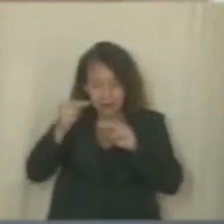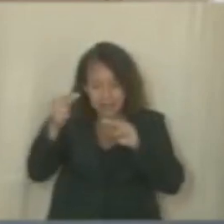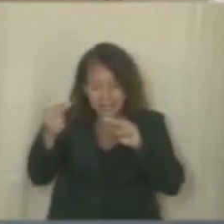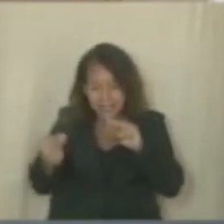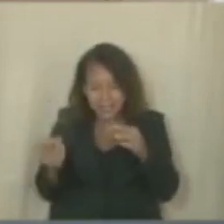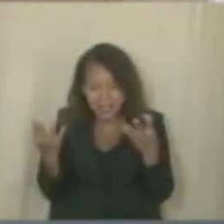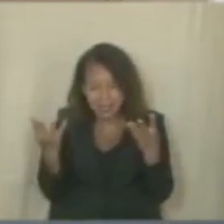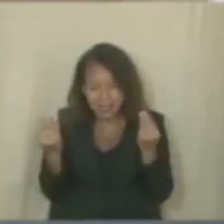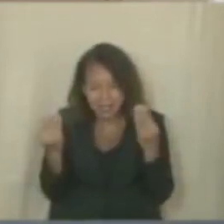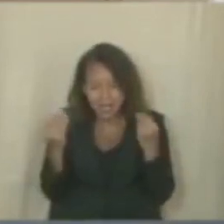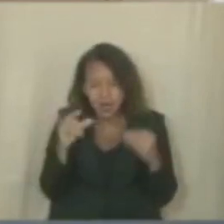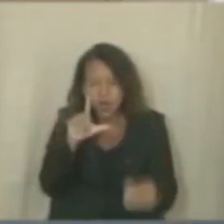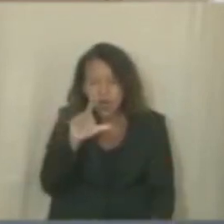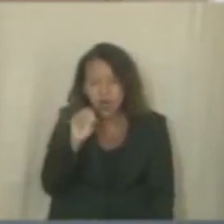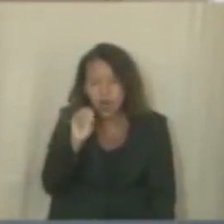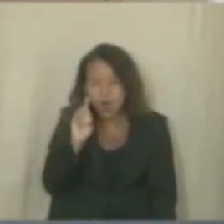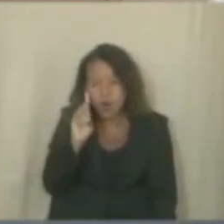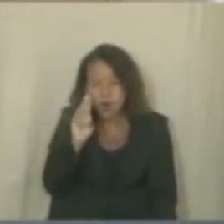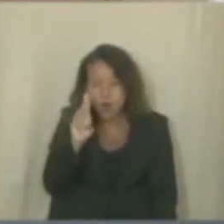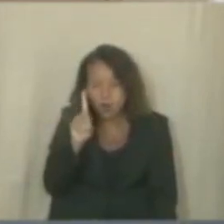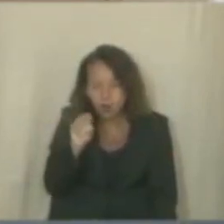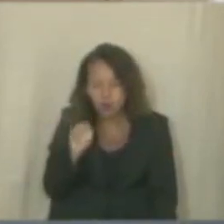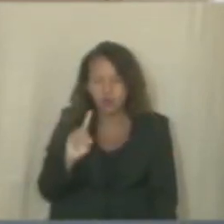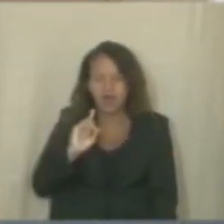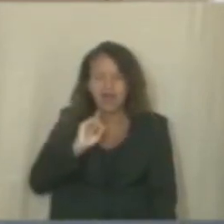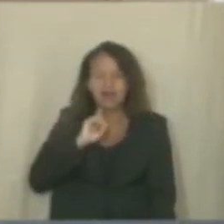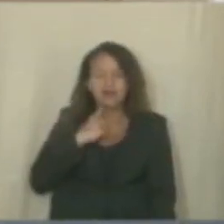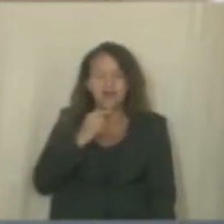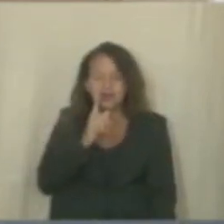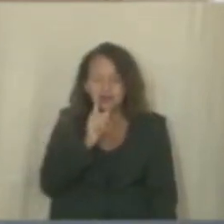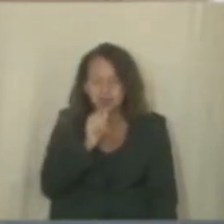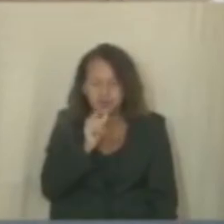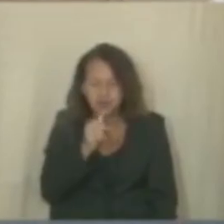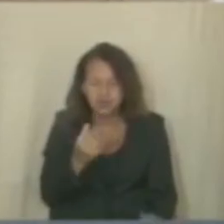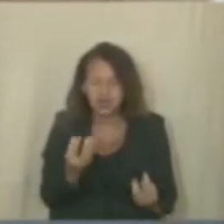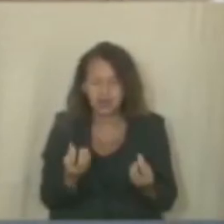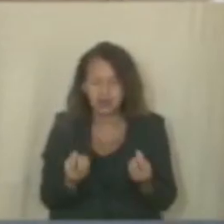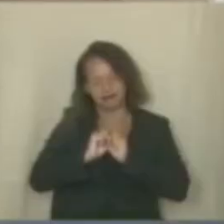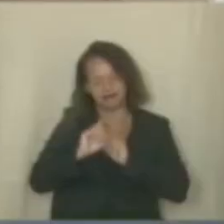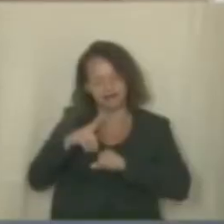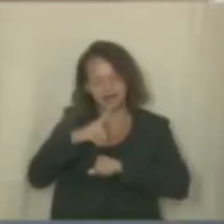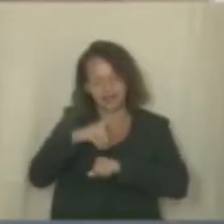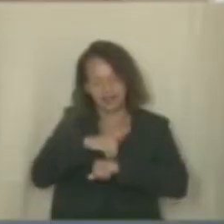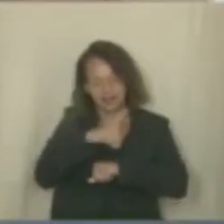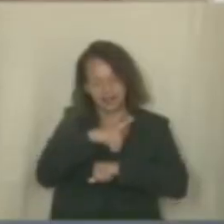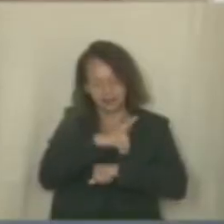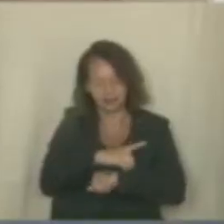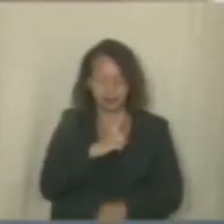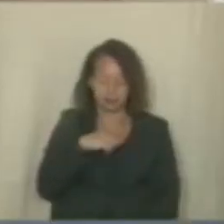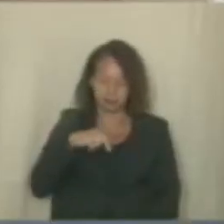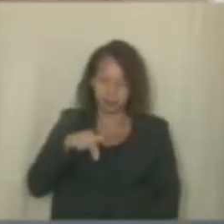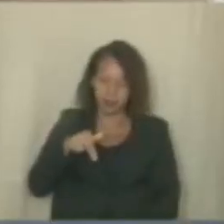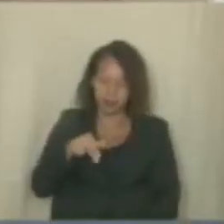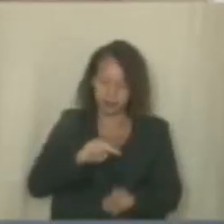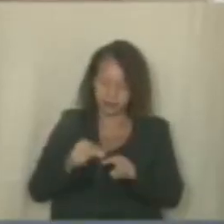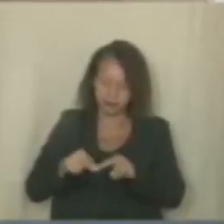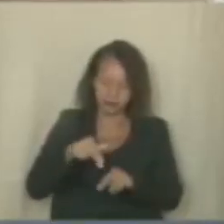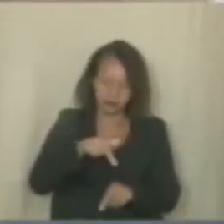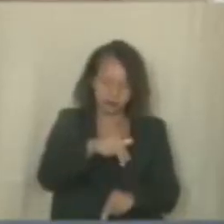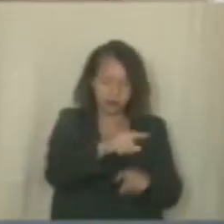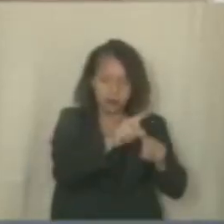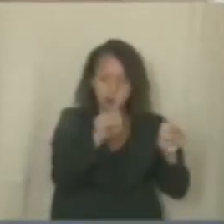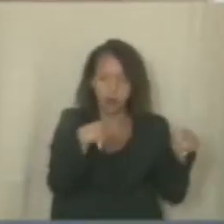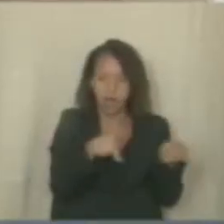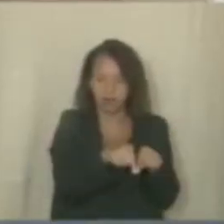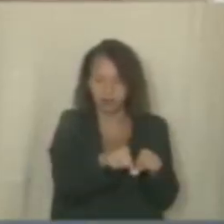cheia de lodo, uma água suja com criadouro de peixe Saindo da piscina, a gente foi para a